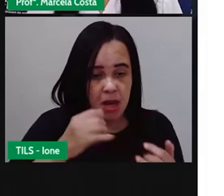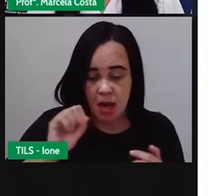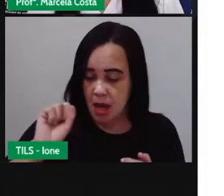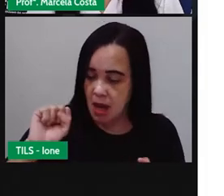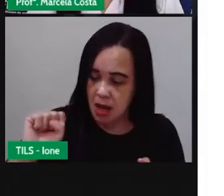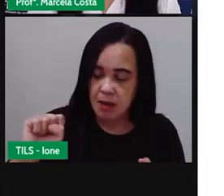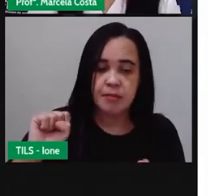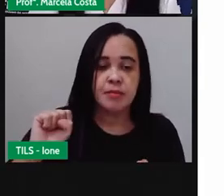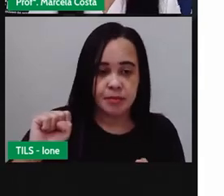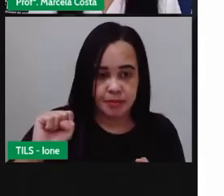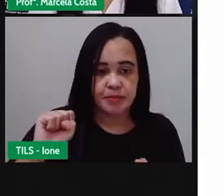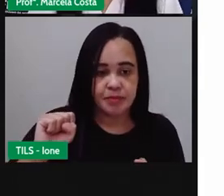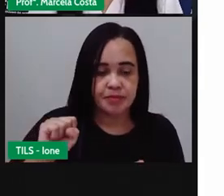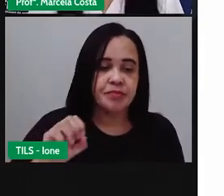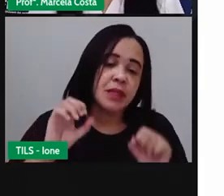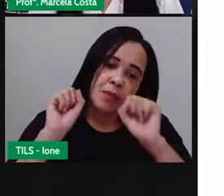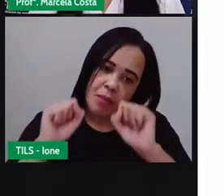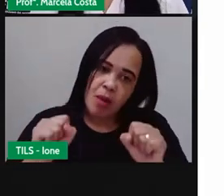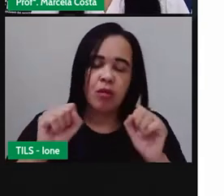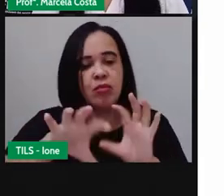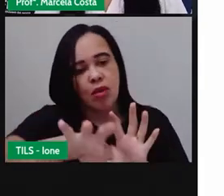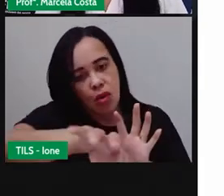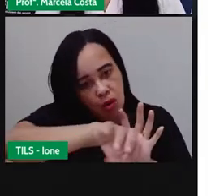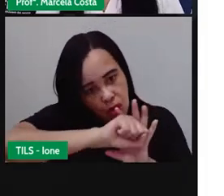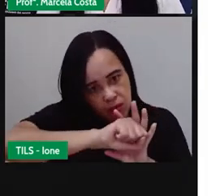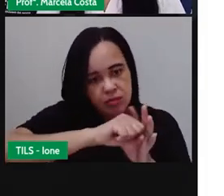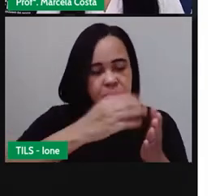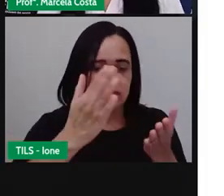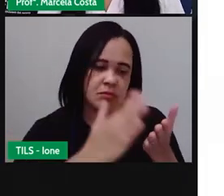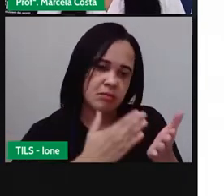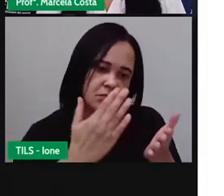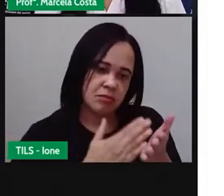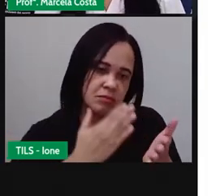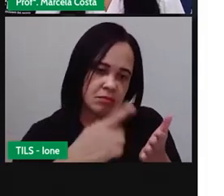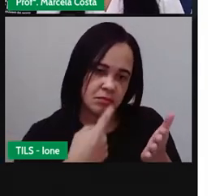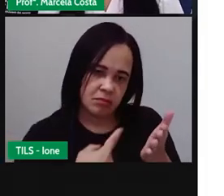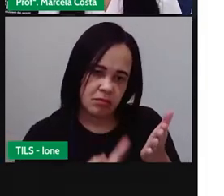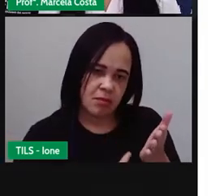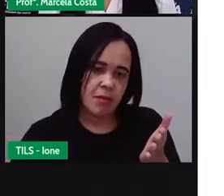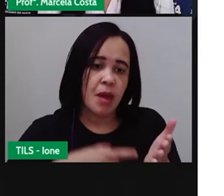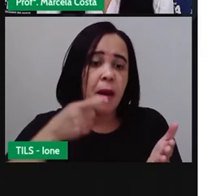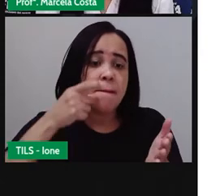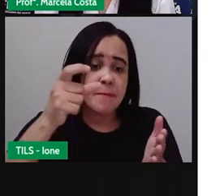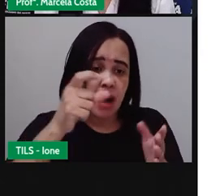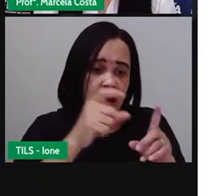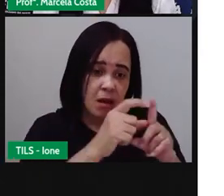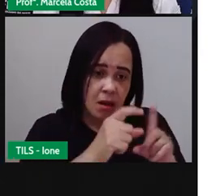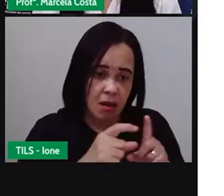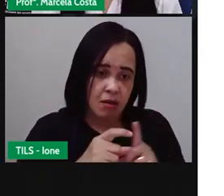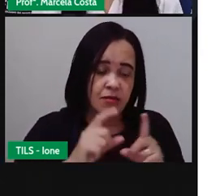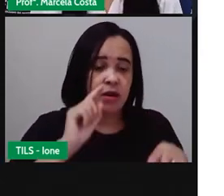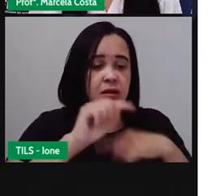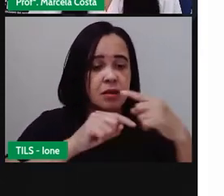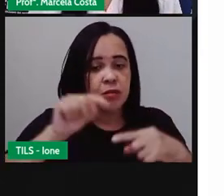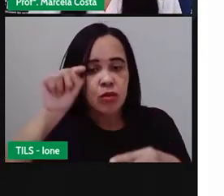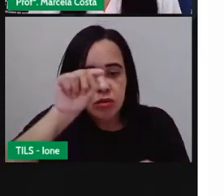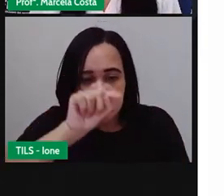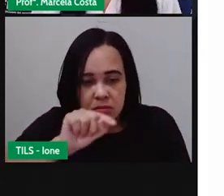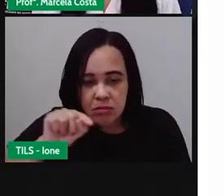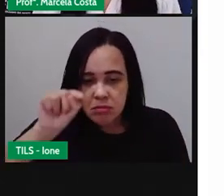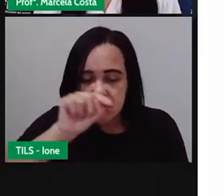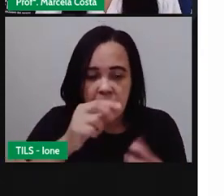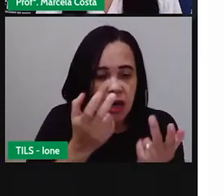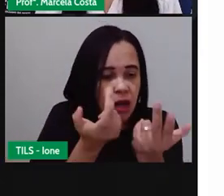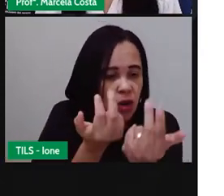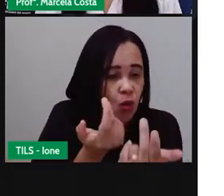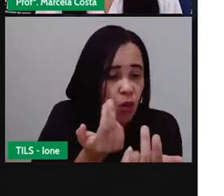vocês vão copiar aí no caderno essas palavras e vão circular também as sílabas que eu estou